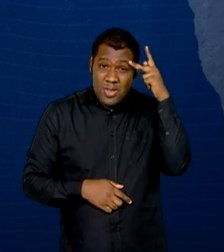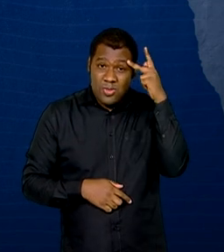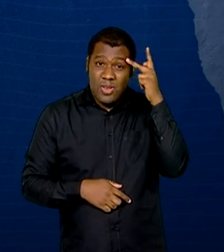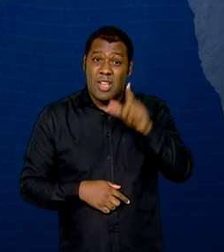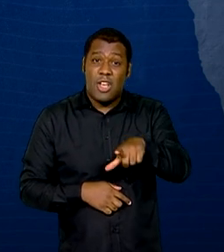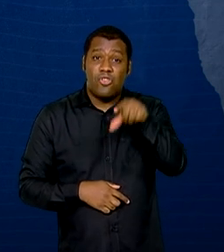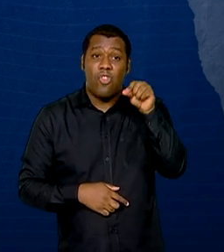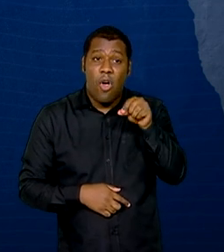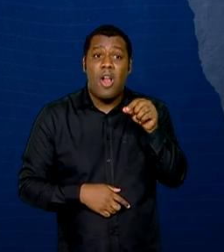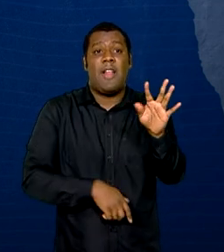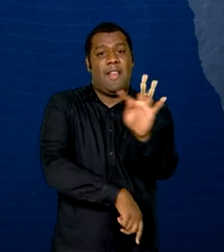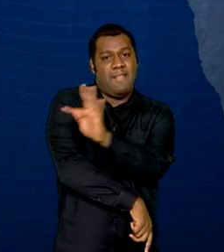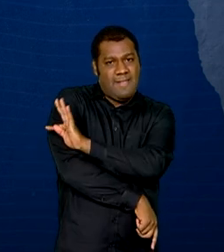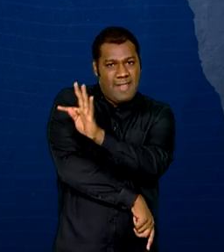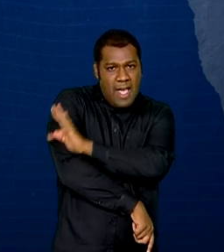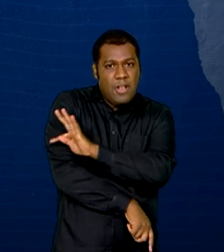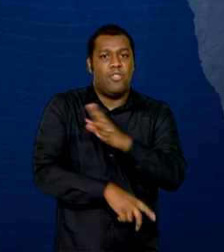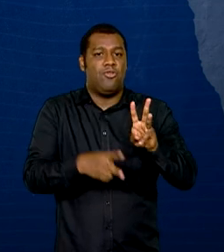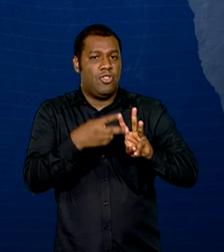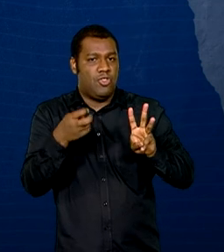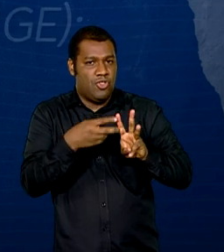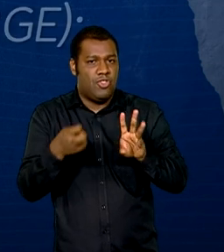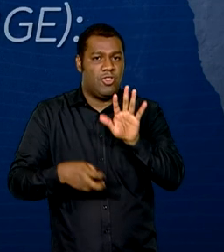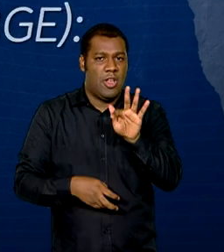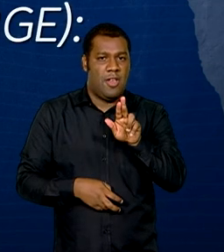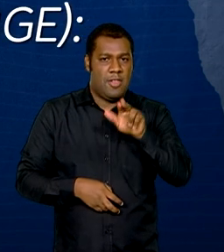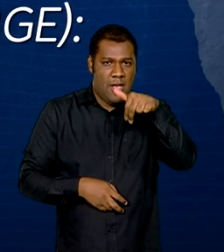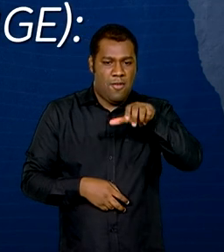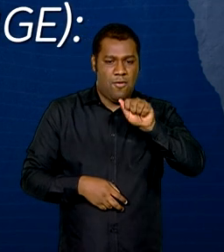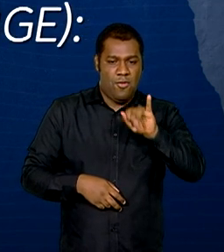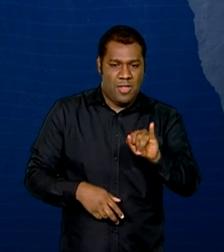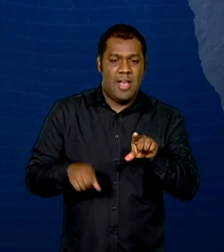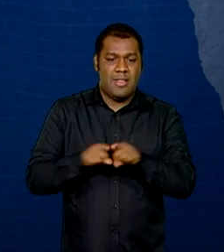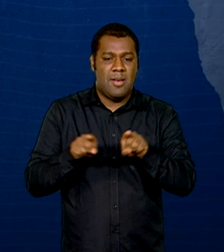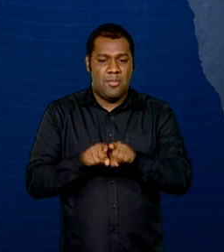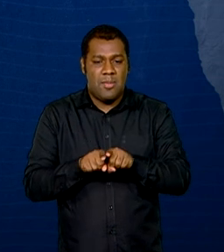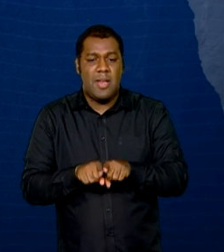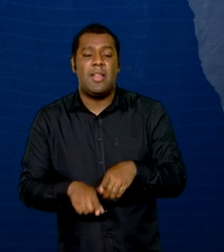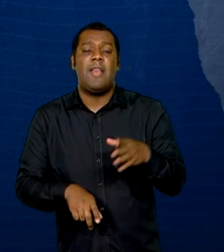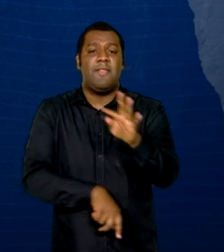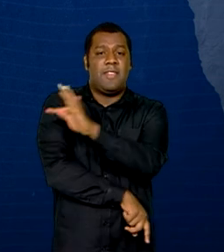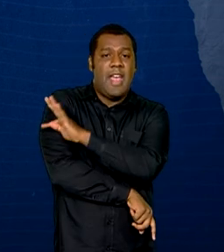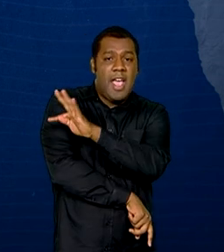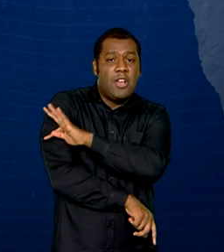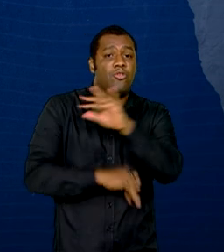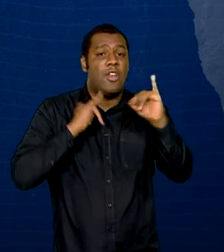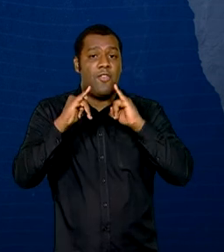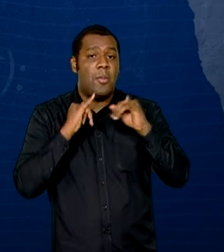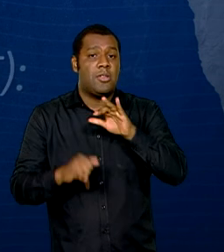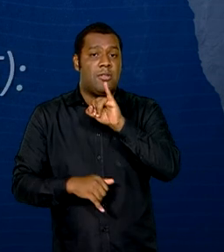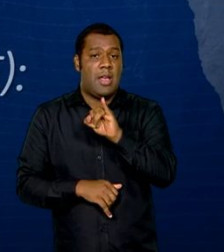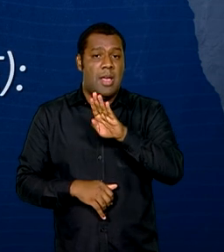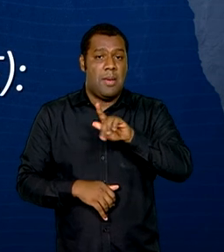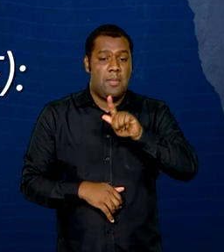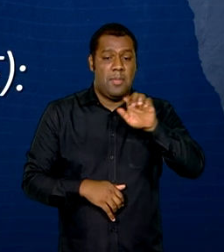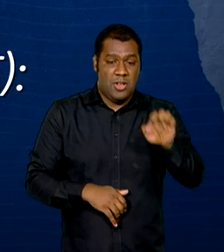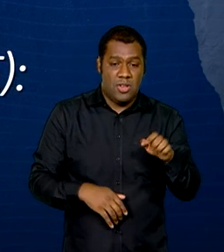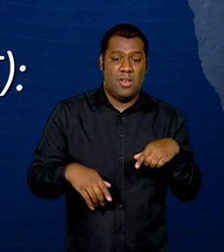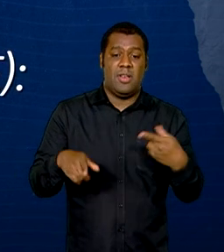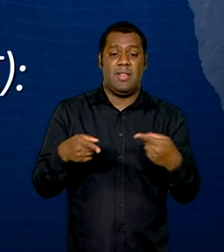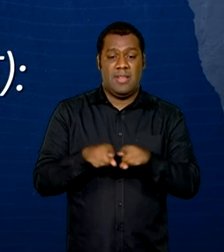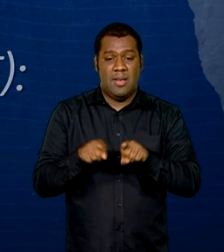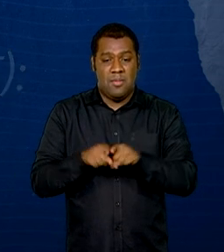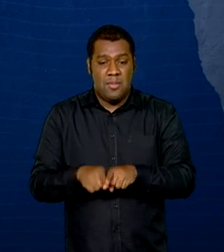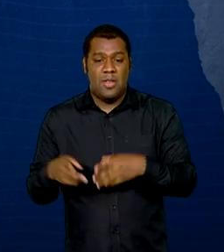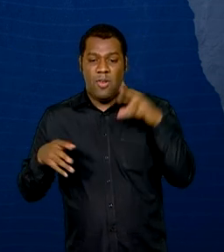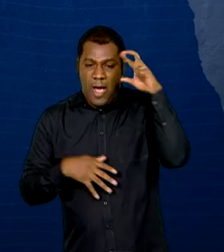indigenismo, da FUNAI, técnico em informações, do IBGE e auditor fiscal do trabalho, do Ministério do Trabalho e Emprego.